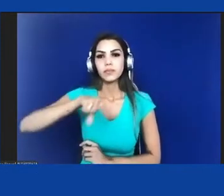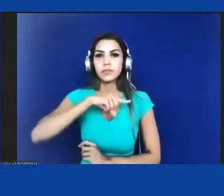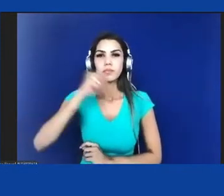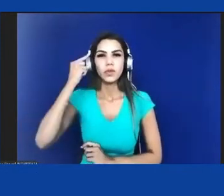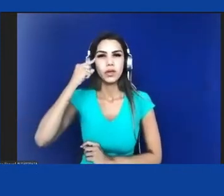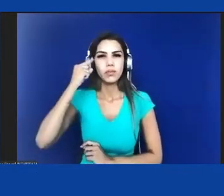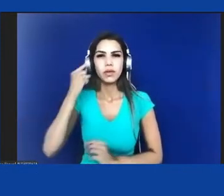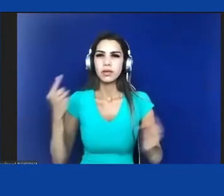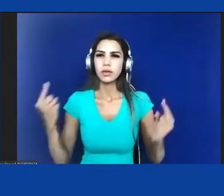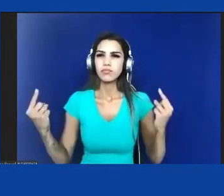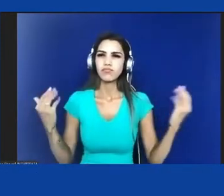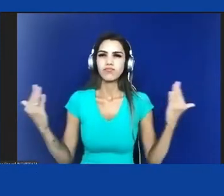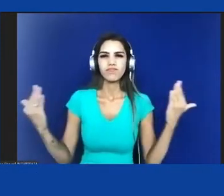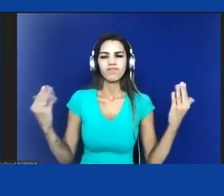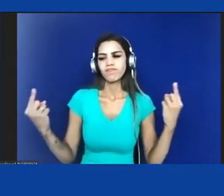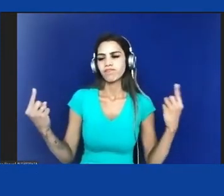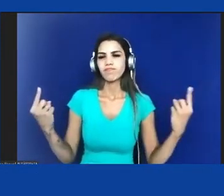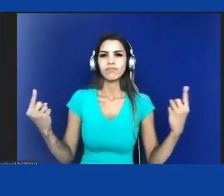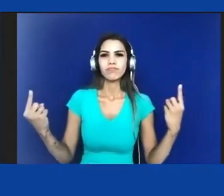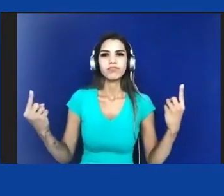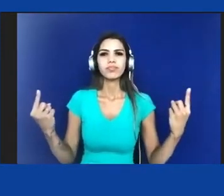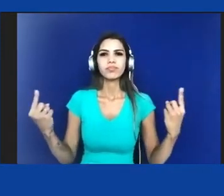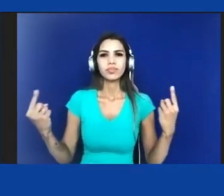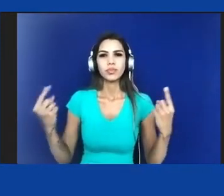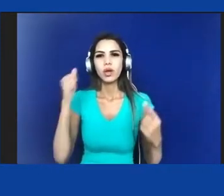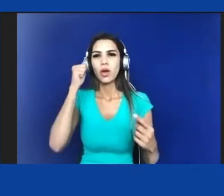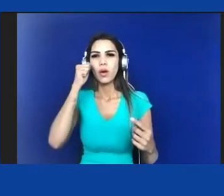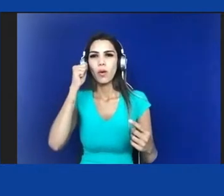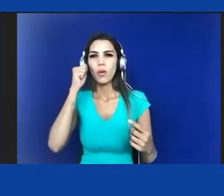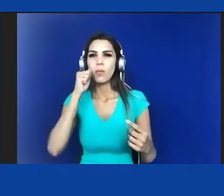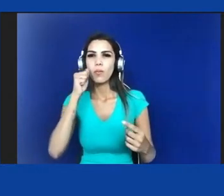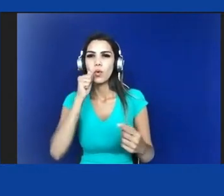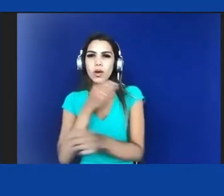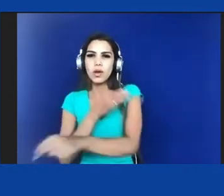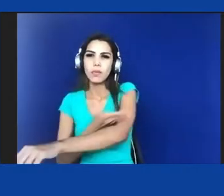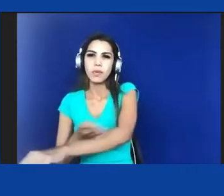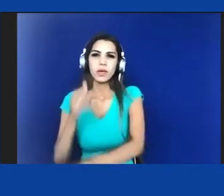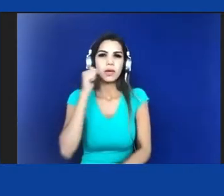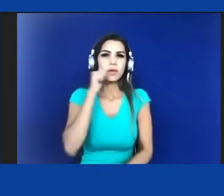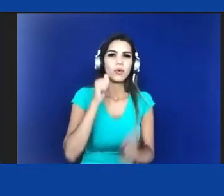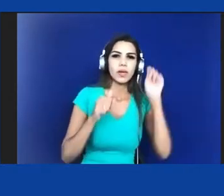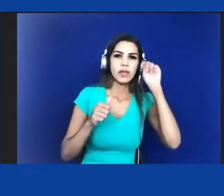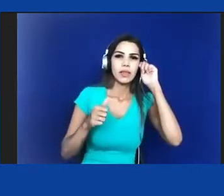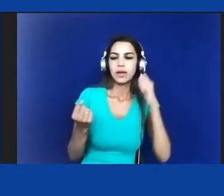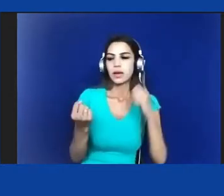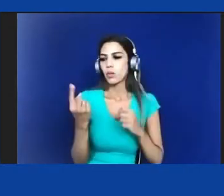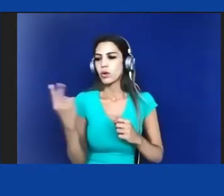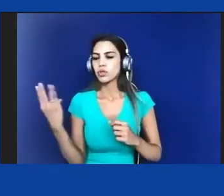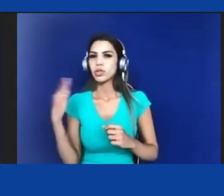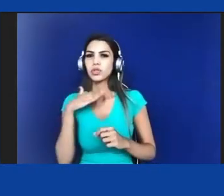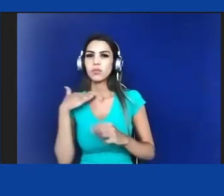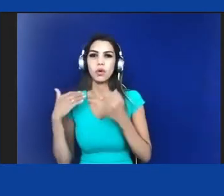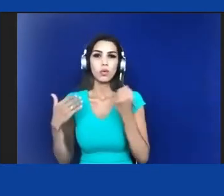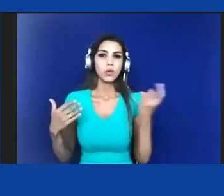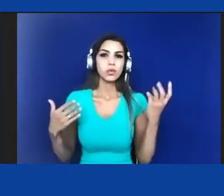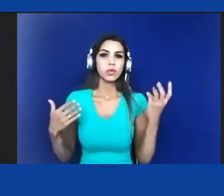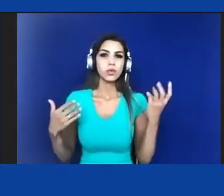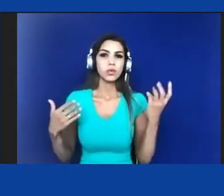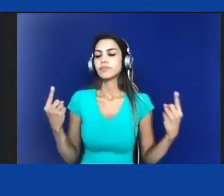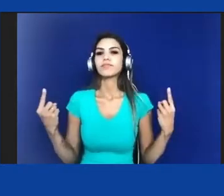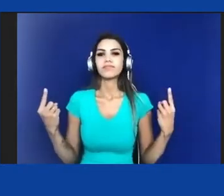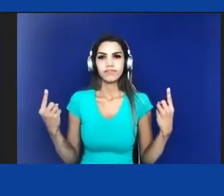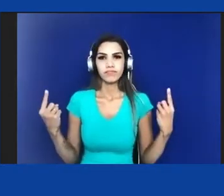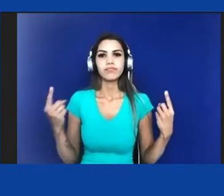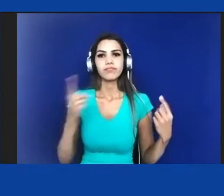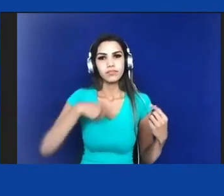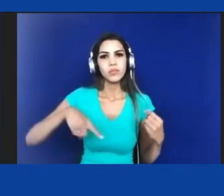e interseccionando eixos de discriminação pode nos levar a constatações sofisticadas, por exemplo, entre a